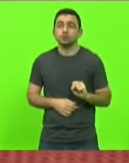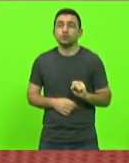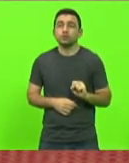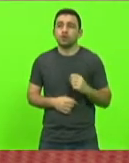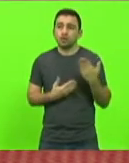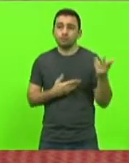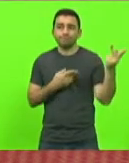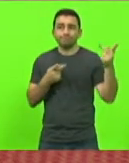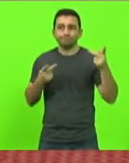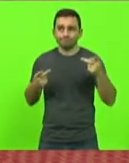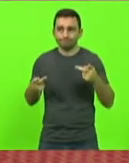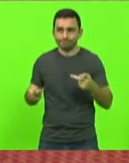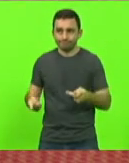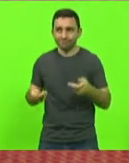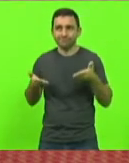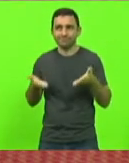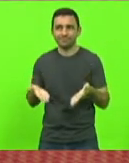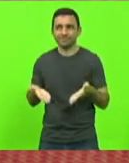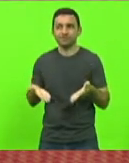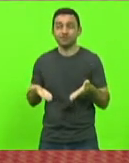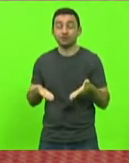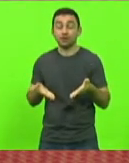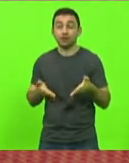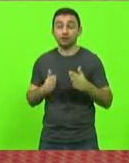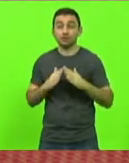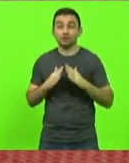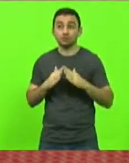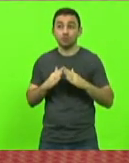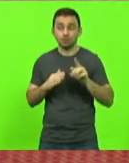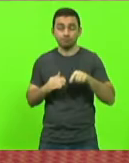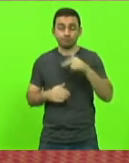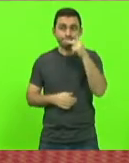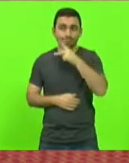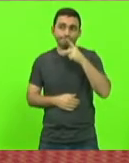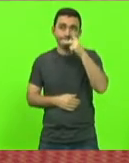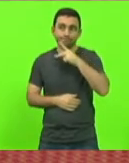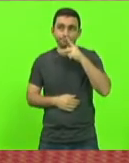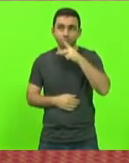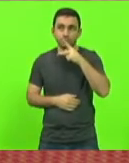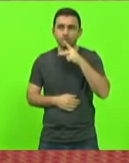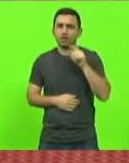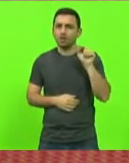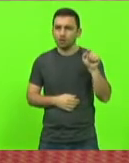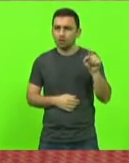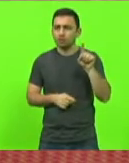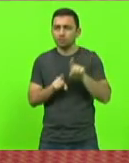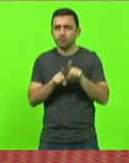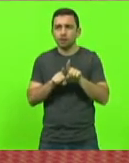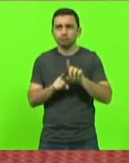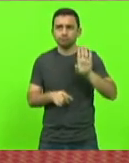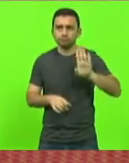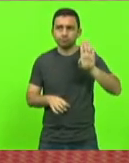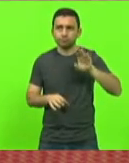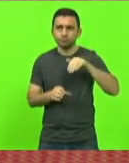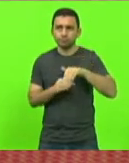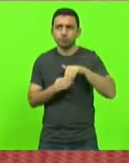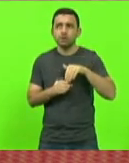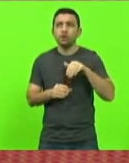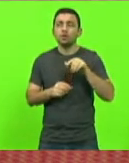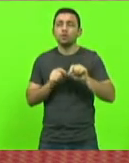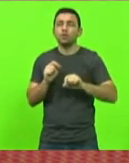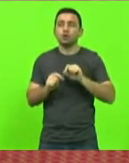visita, mora em Palhoça, foi candidato a vereador em Águas Mornas,